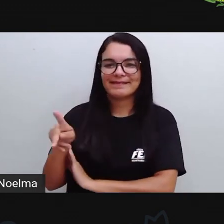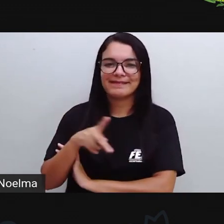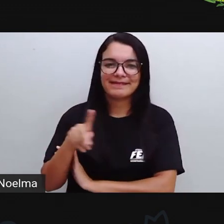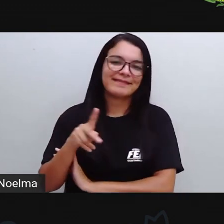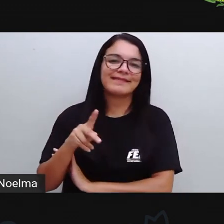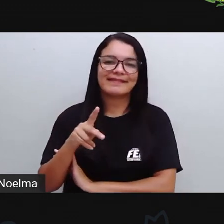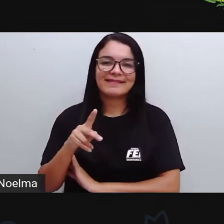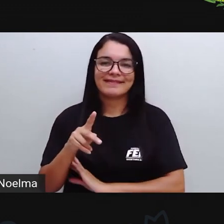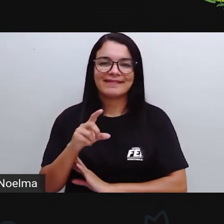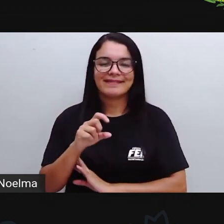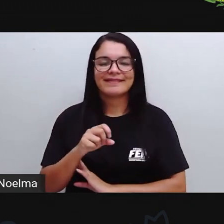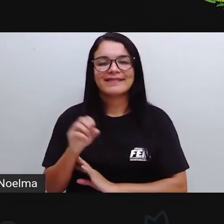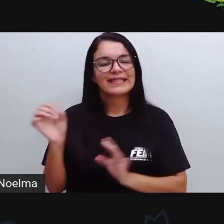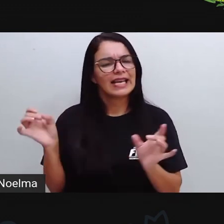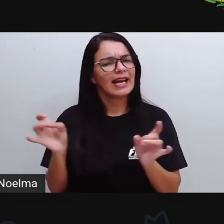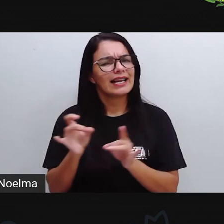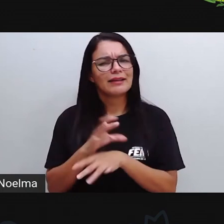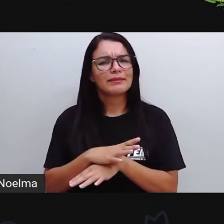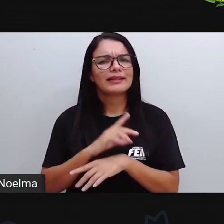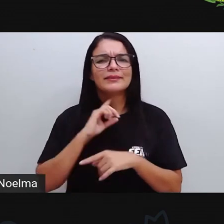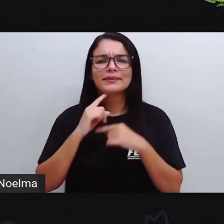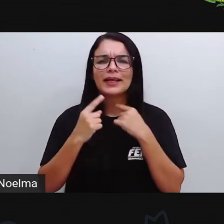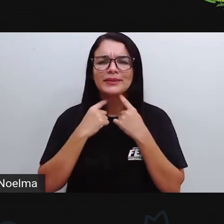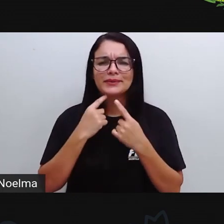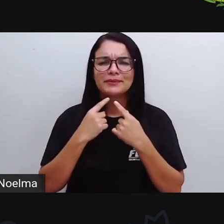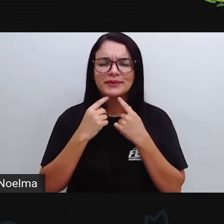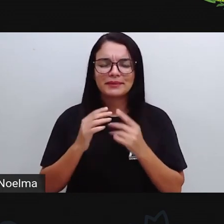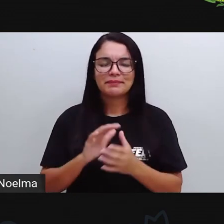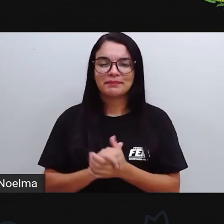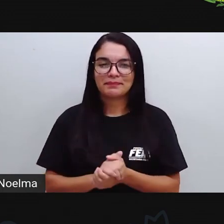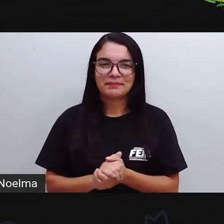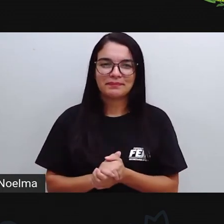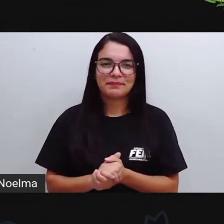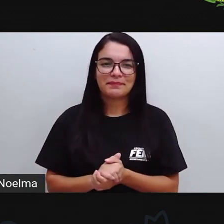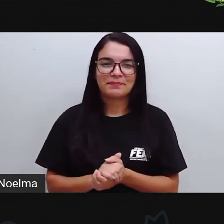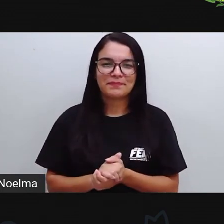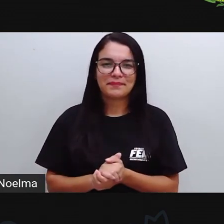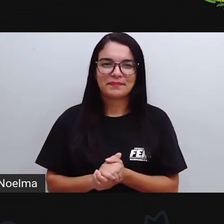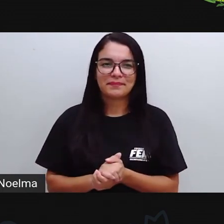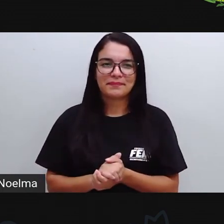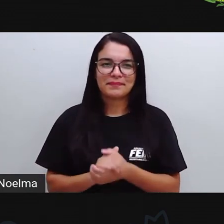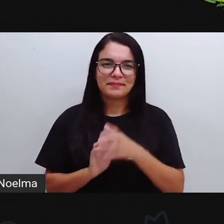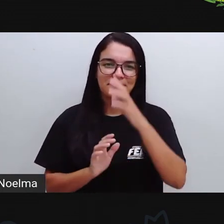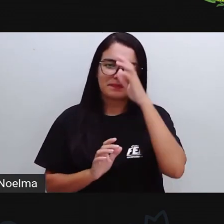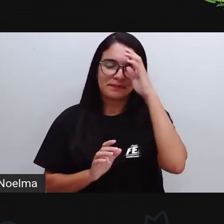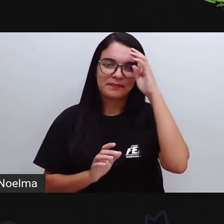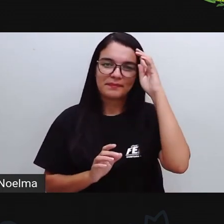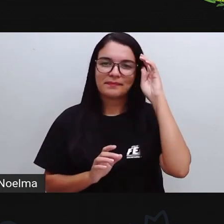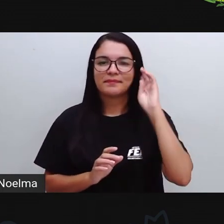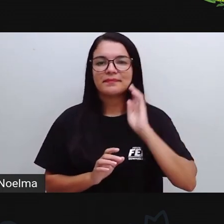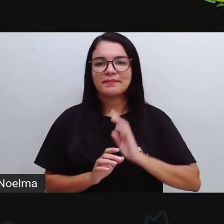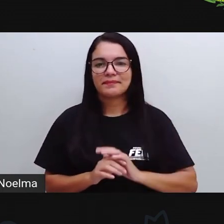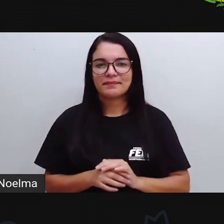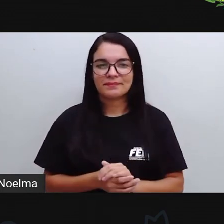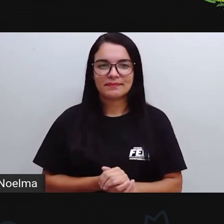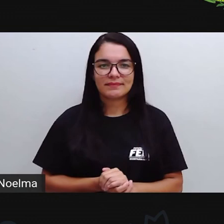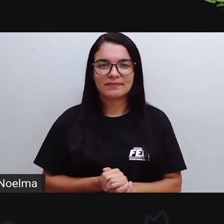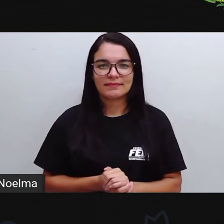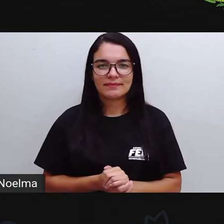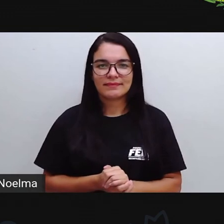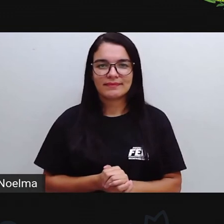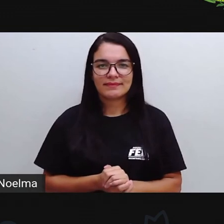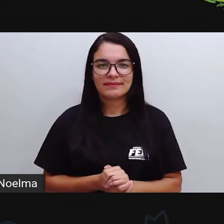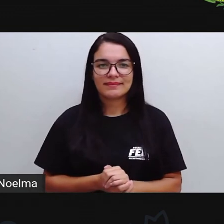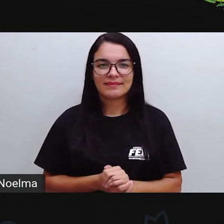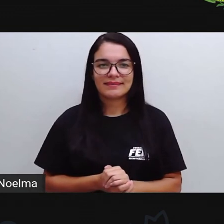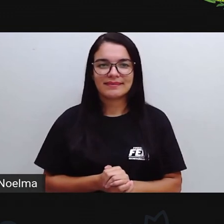vocês As dúvidas Que vocês tiveram Em relação ao assunto E vocês poderão Estar tirando Essas dúvidas Com seus